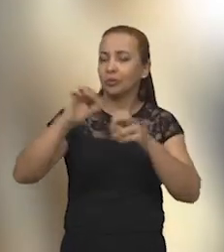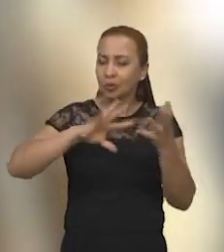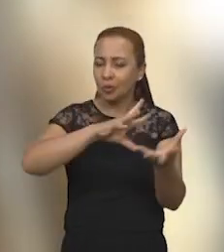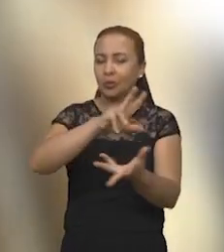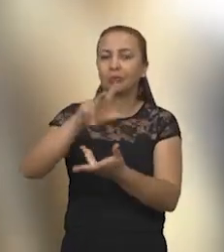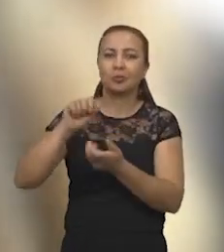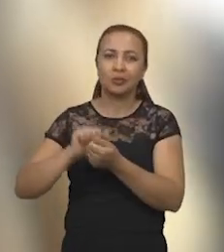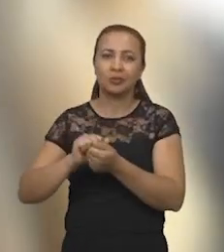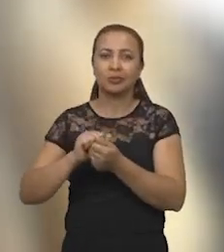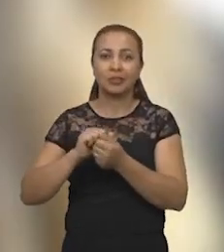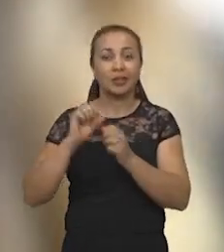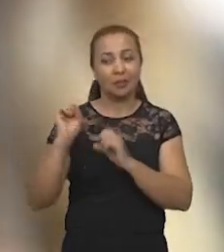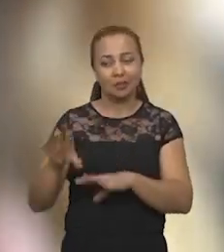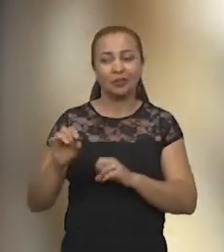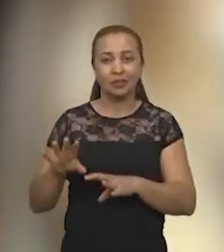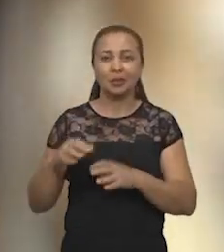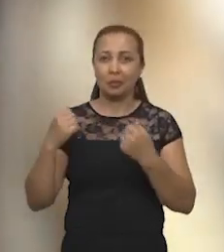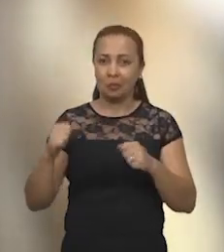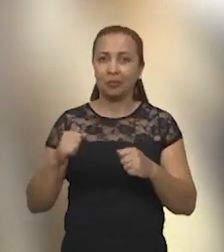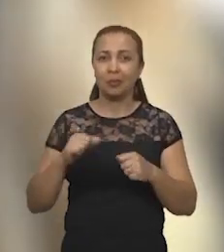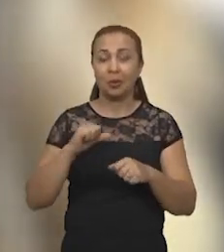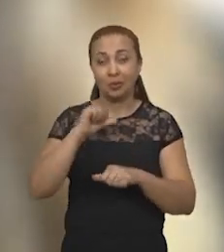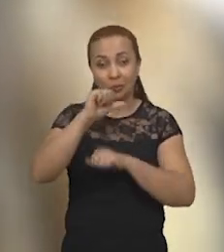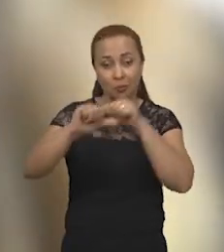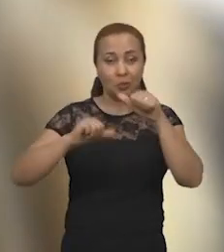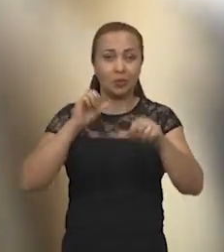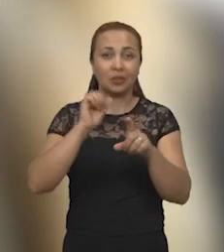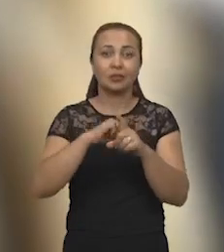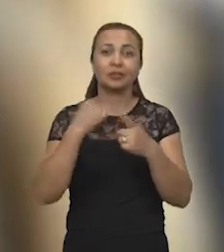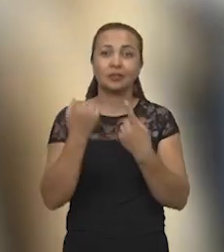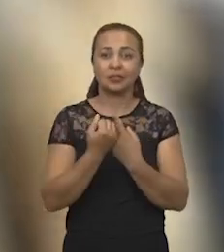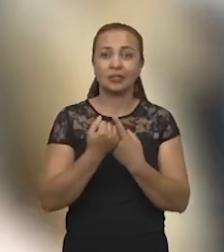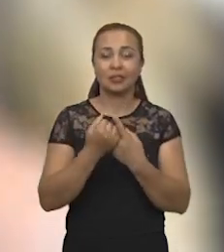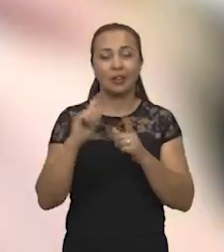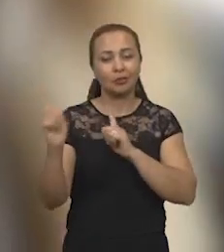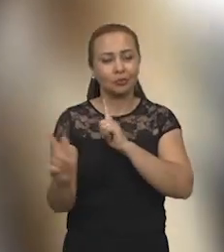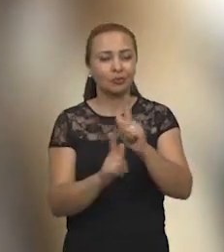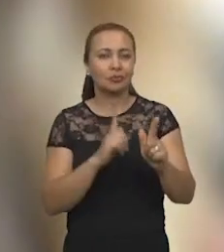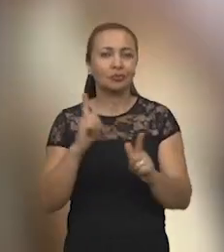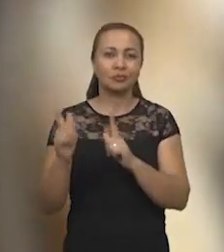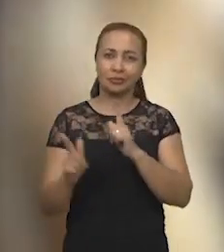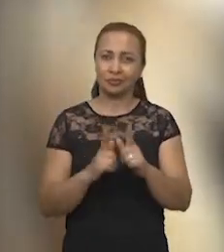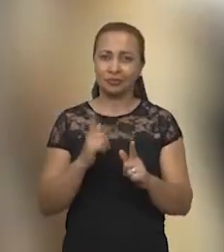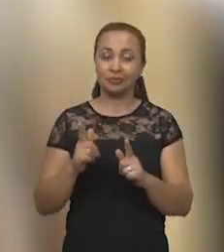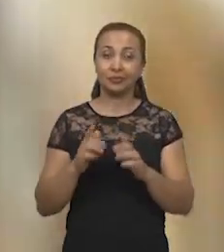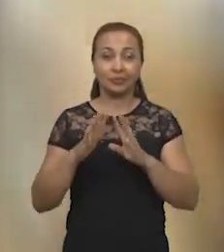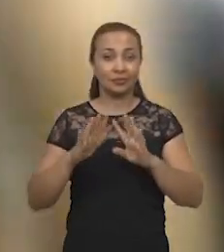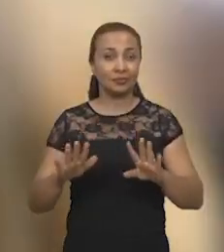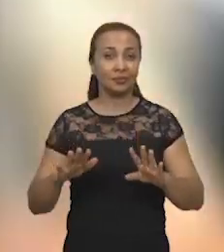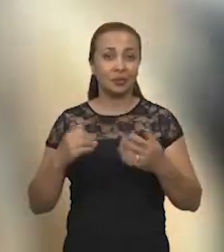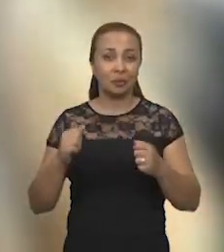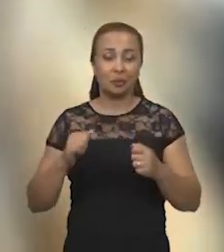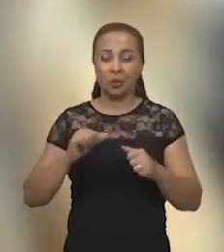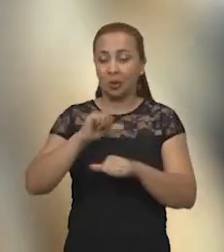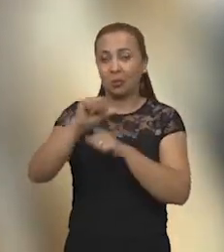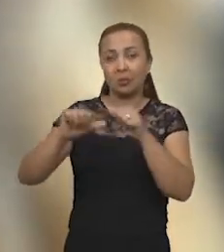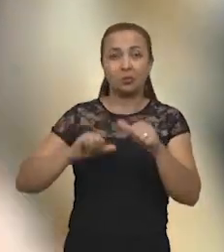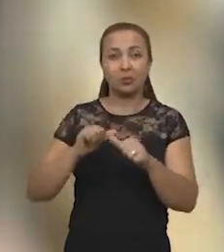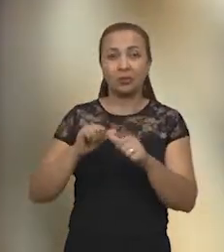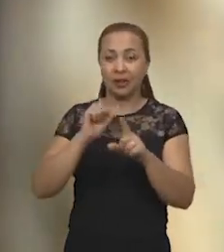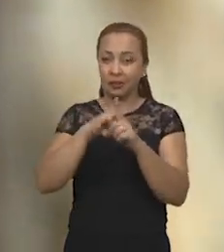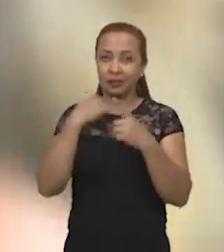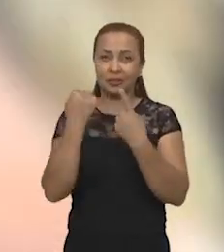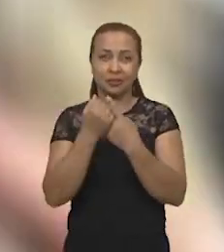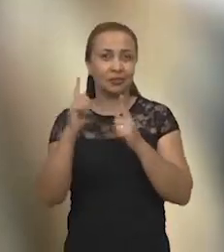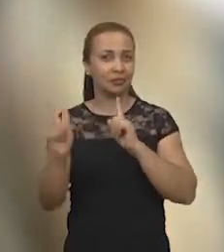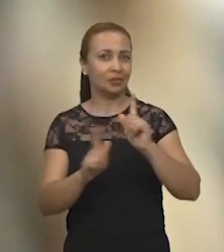Então, a educação é capaz de transformar a sociedade de uma forma geral. Então, se ela é capaz de transformar a